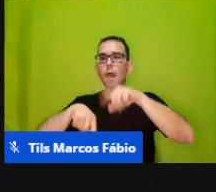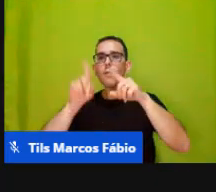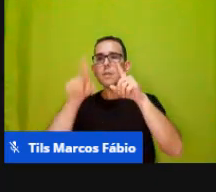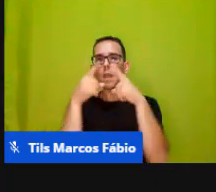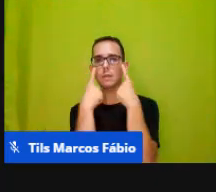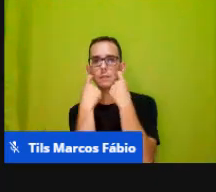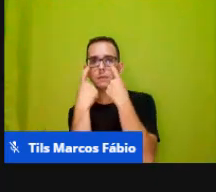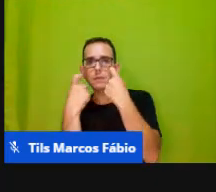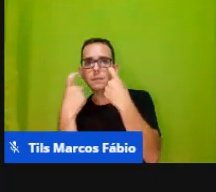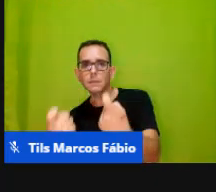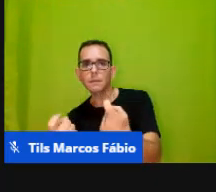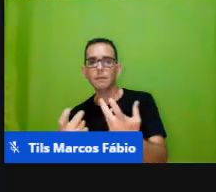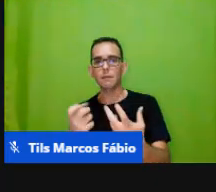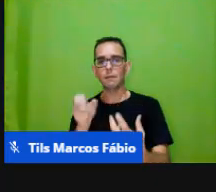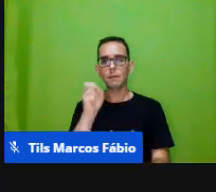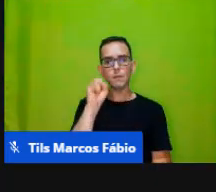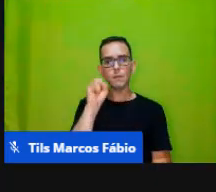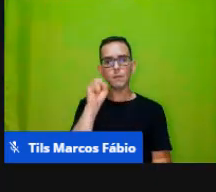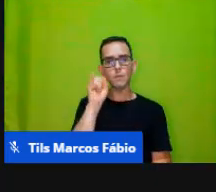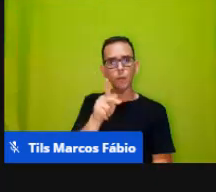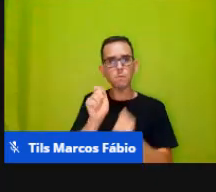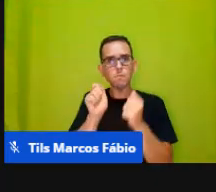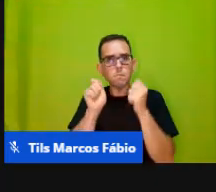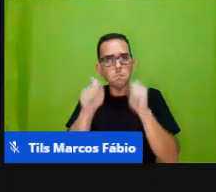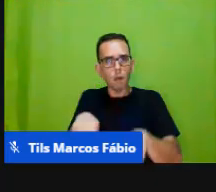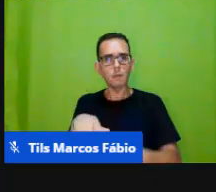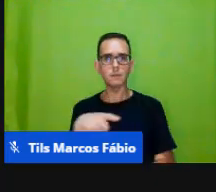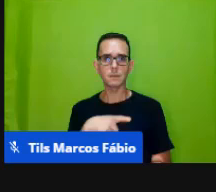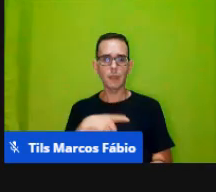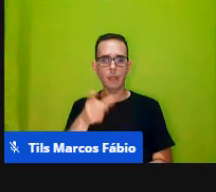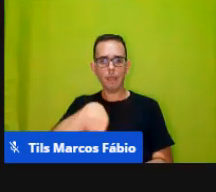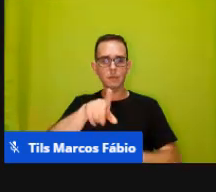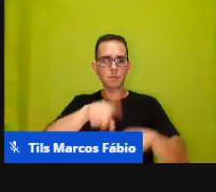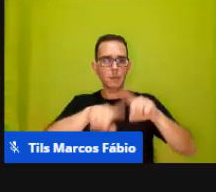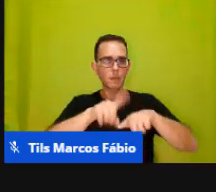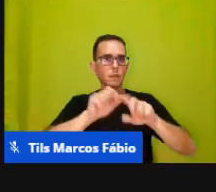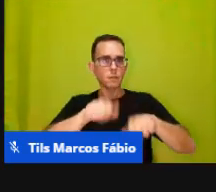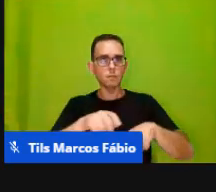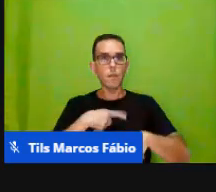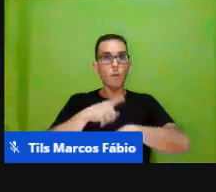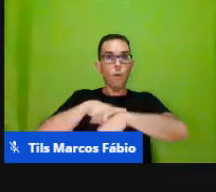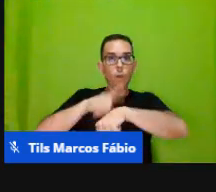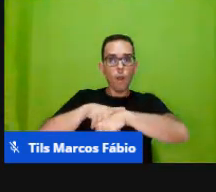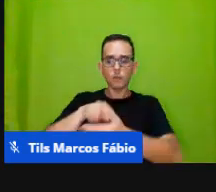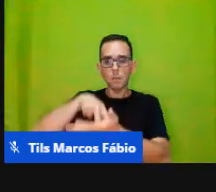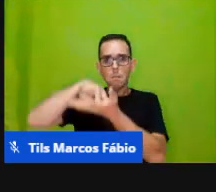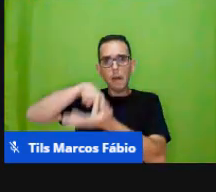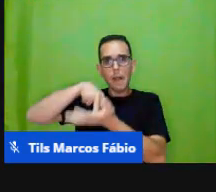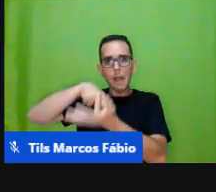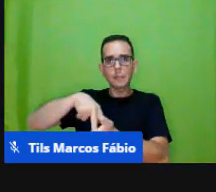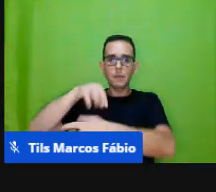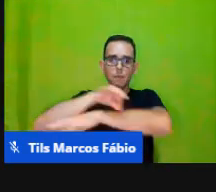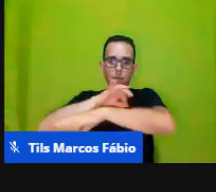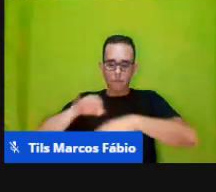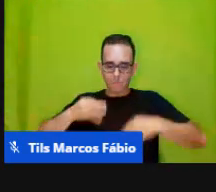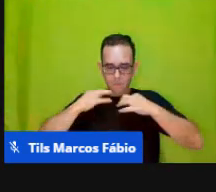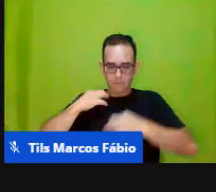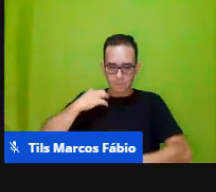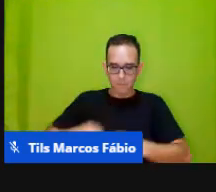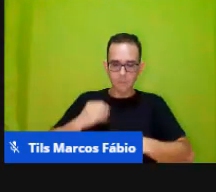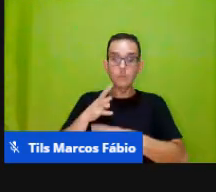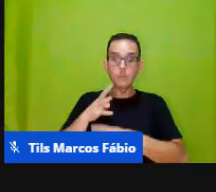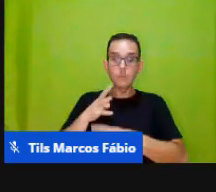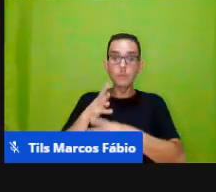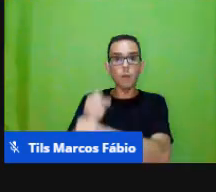se o professor tiver a possibilidade de ter esses materiais como relógio a balança fita métrica calculadora